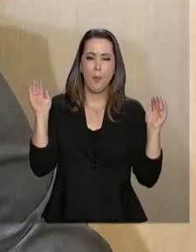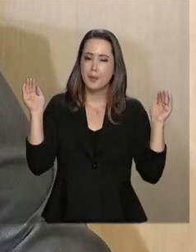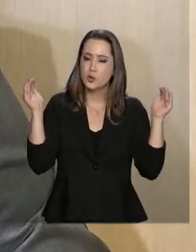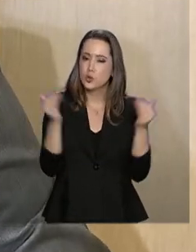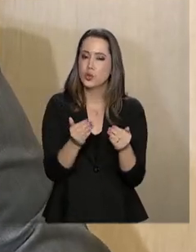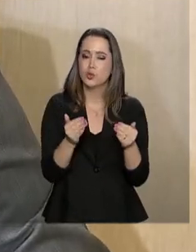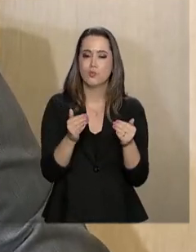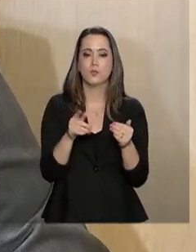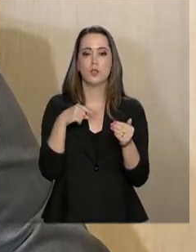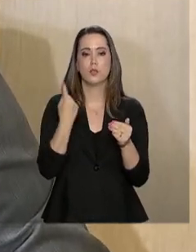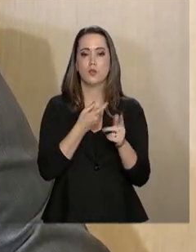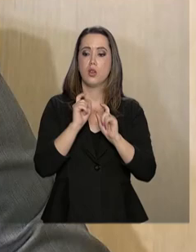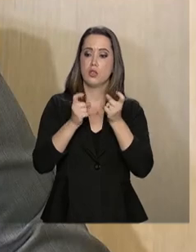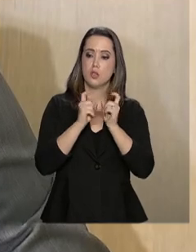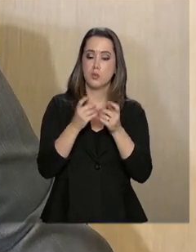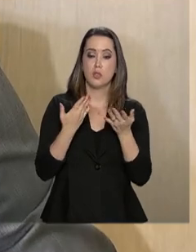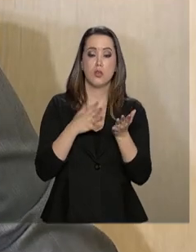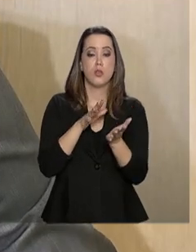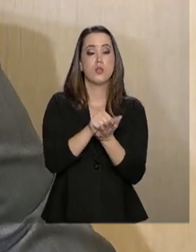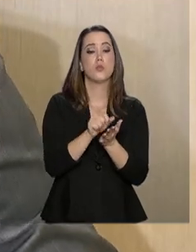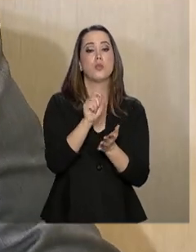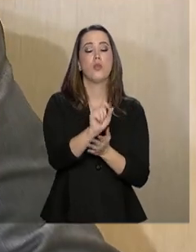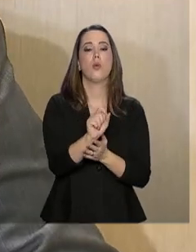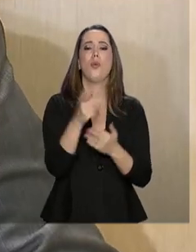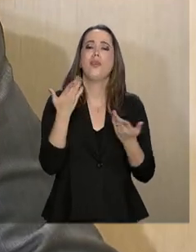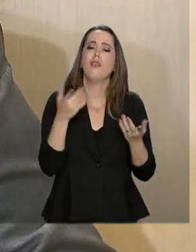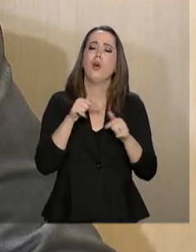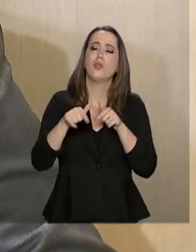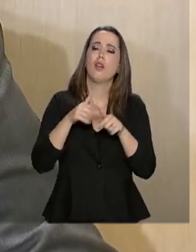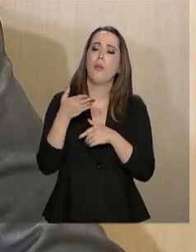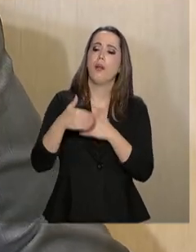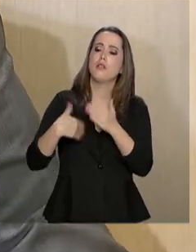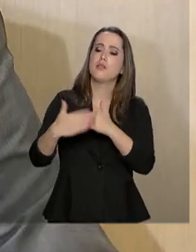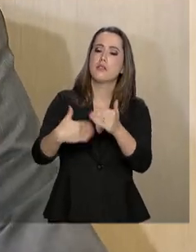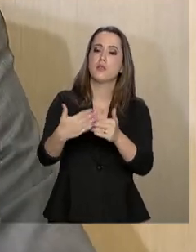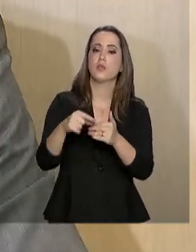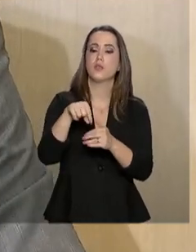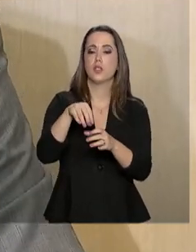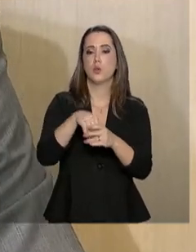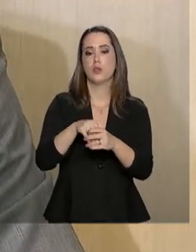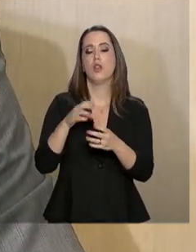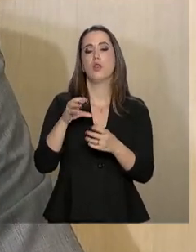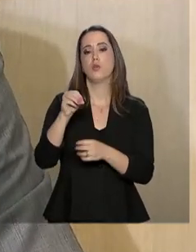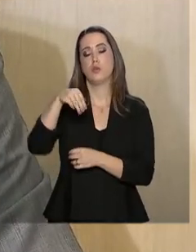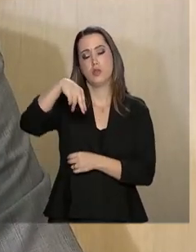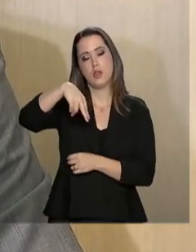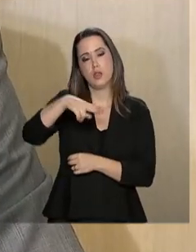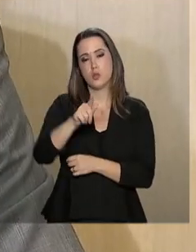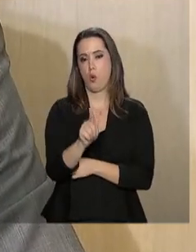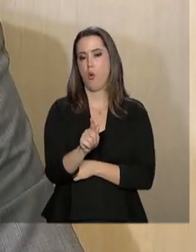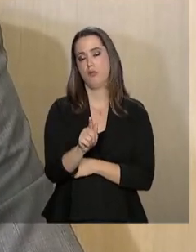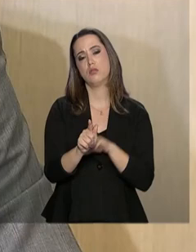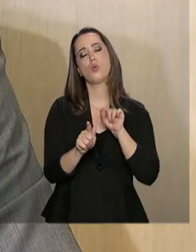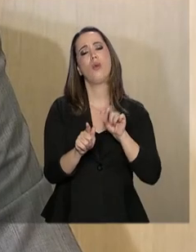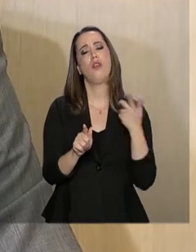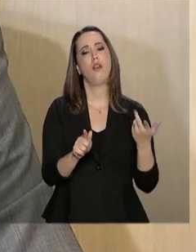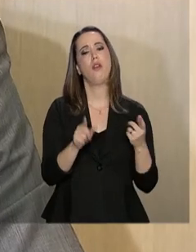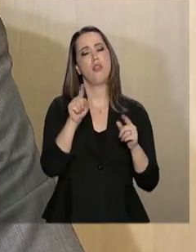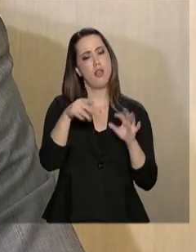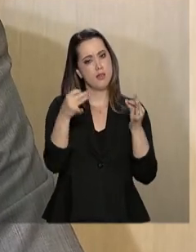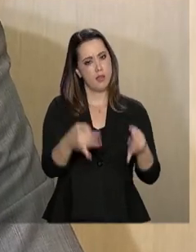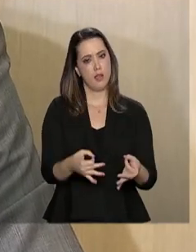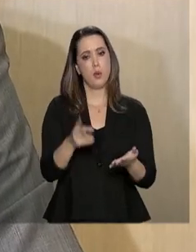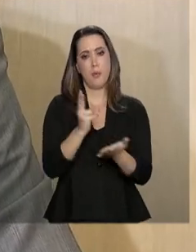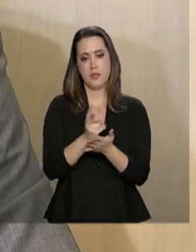da gestão que nós estamos assumindo no Ministério. Ou seja, que tipo de atividades são desempenhadas, se elas estão sendo desempenhadas adequadamente,